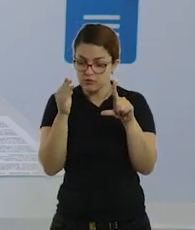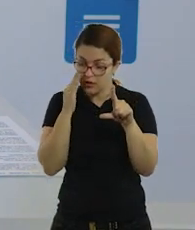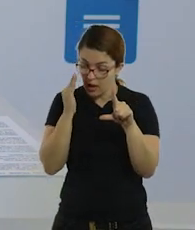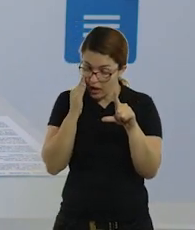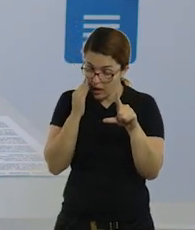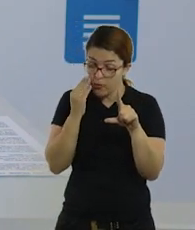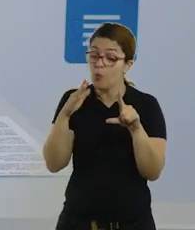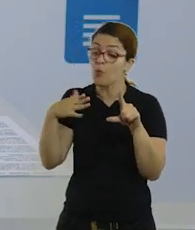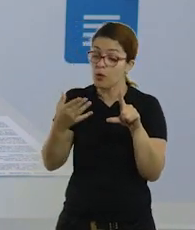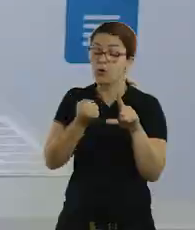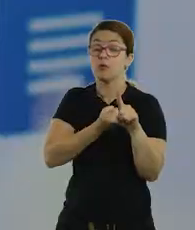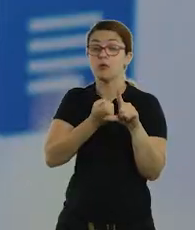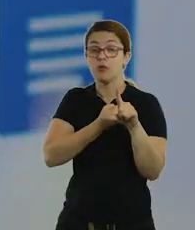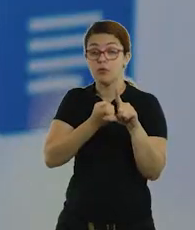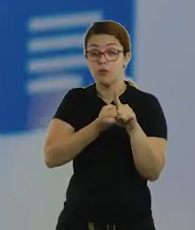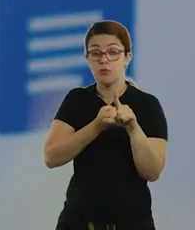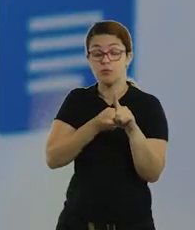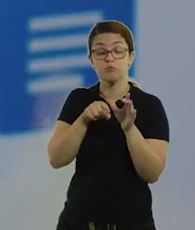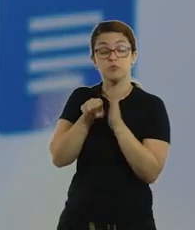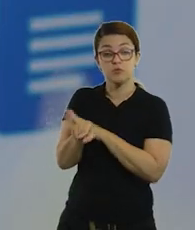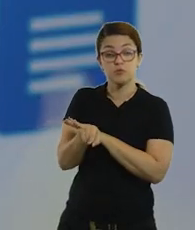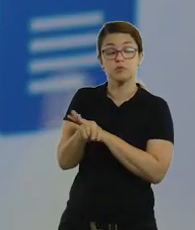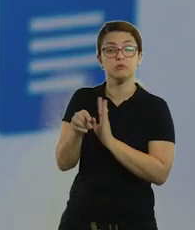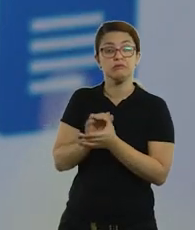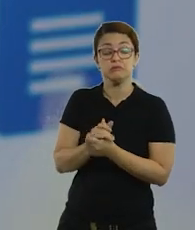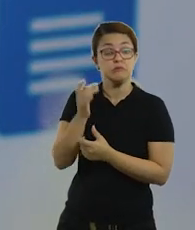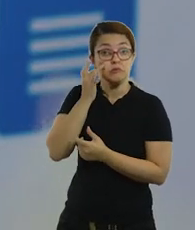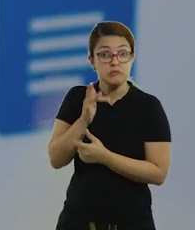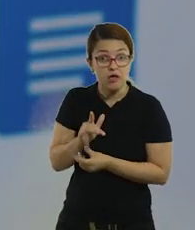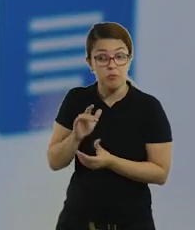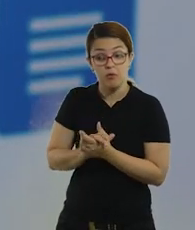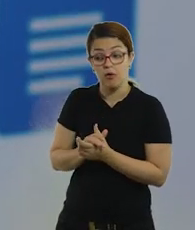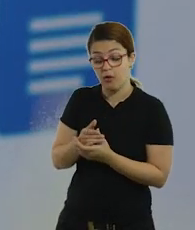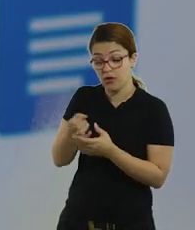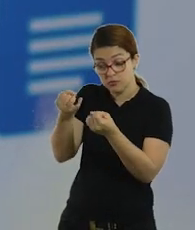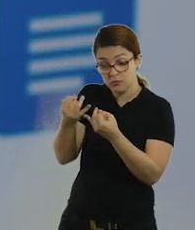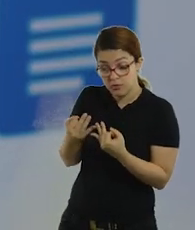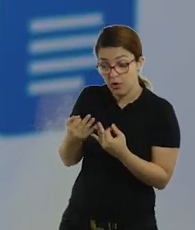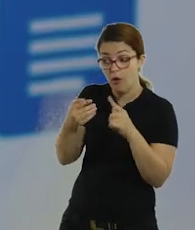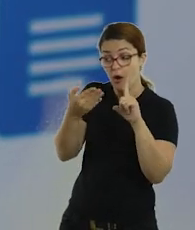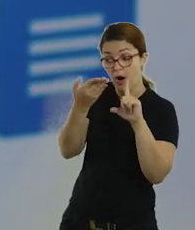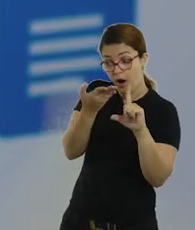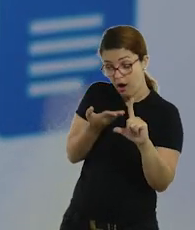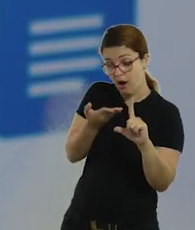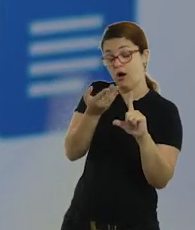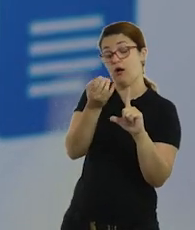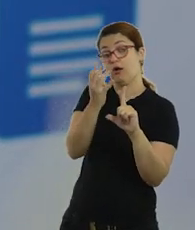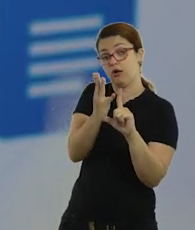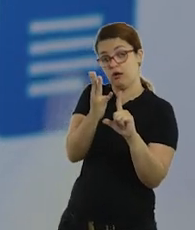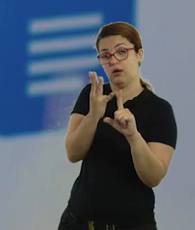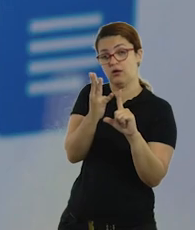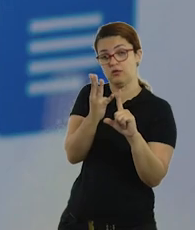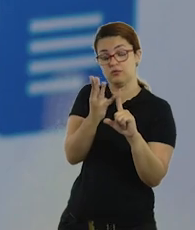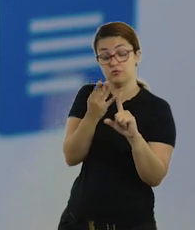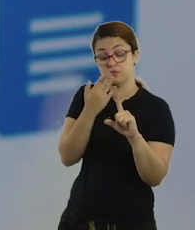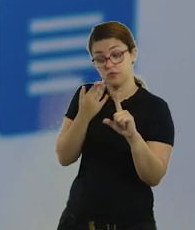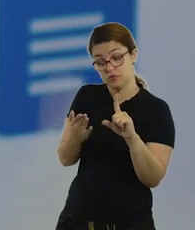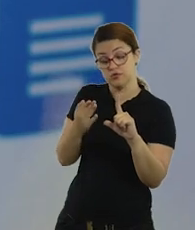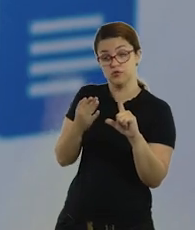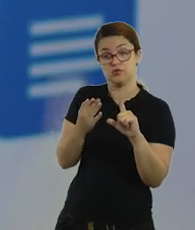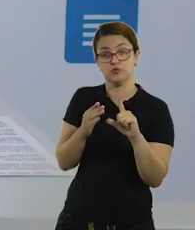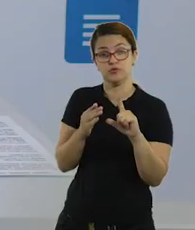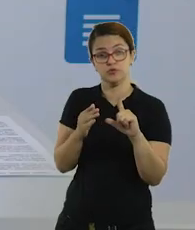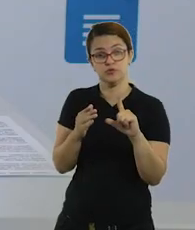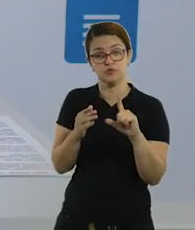ele sabe que número é esse. Se ele não souber, você pode falar que esse é o número quatro. E pedir para que ele